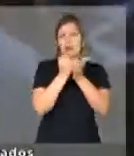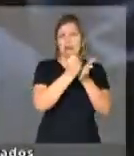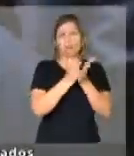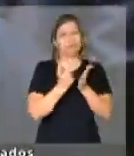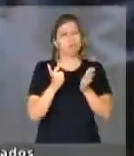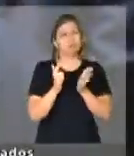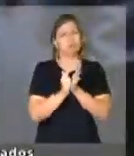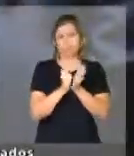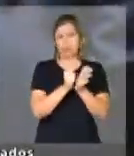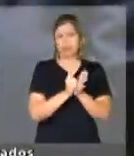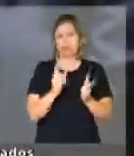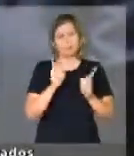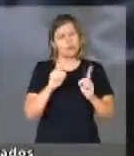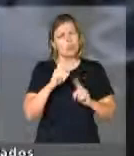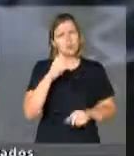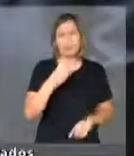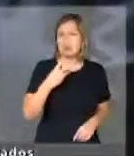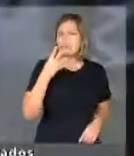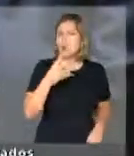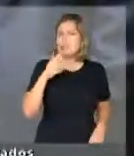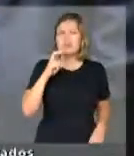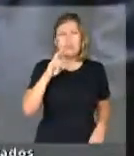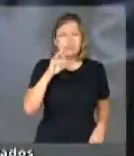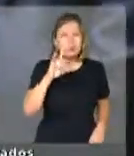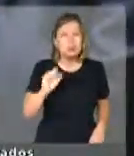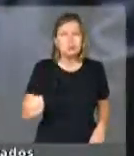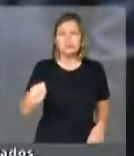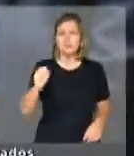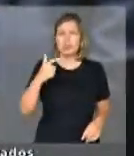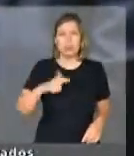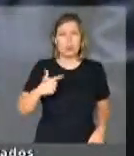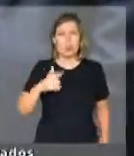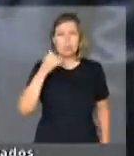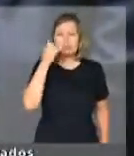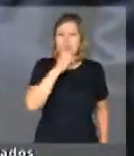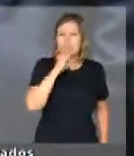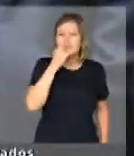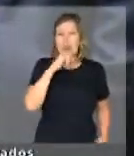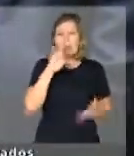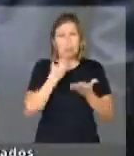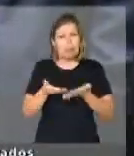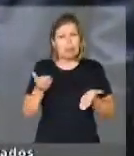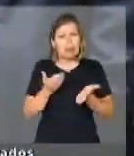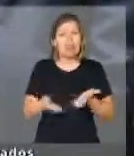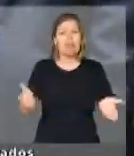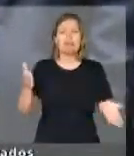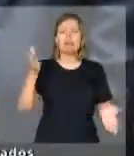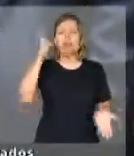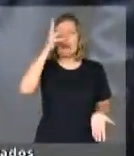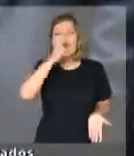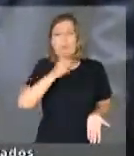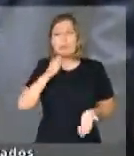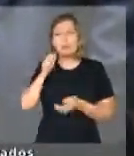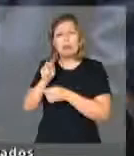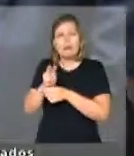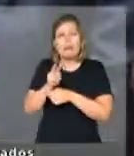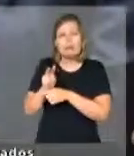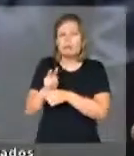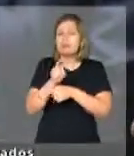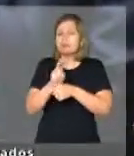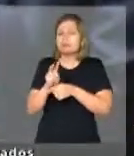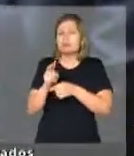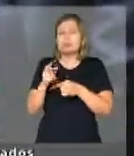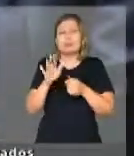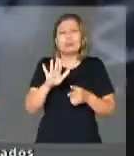cinco dias sem energia elétrica, perdendo um aviário inteiro de frangos, um lote de animais para ser ordenhado e não